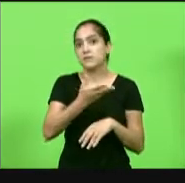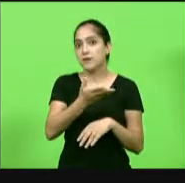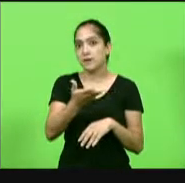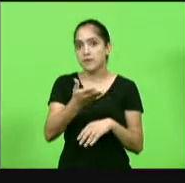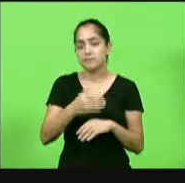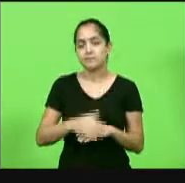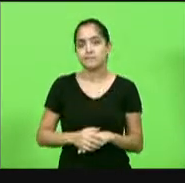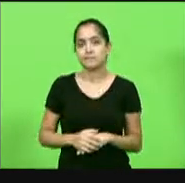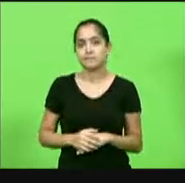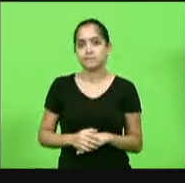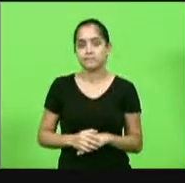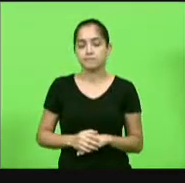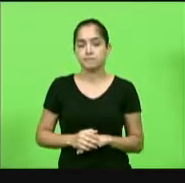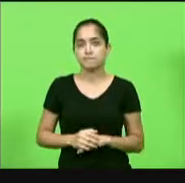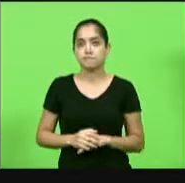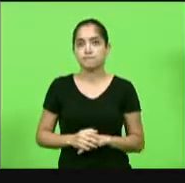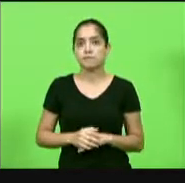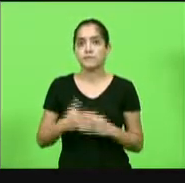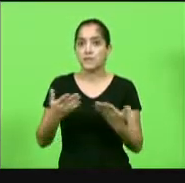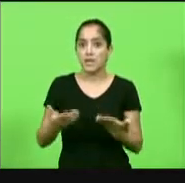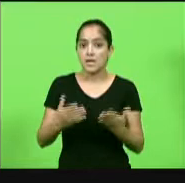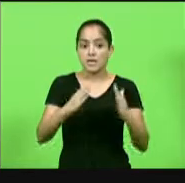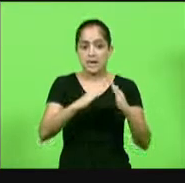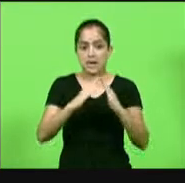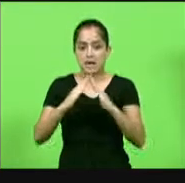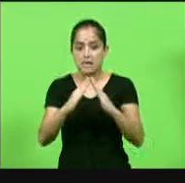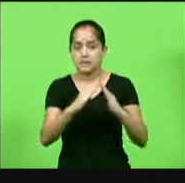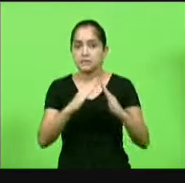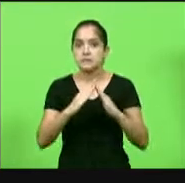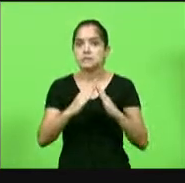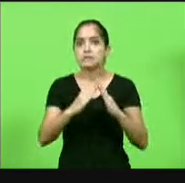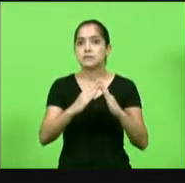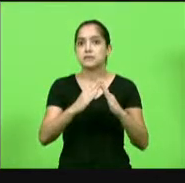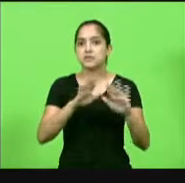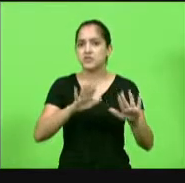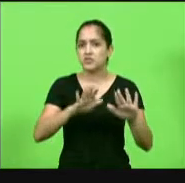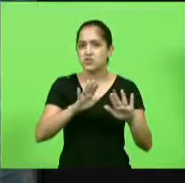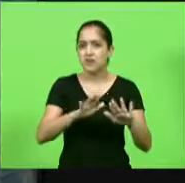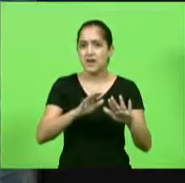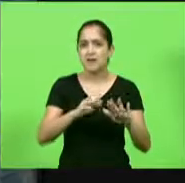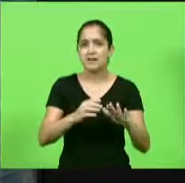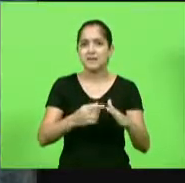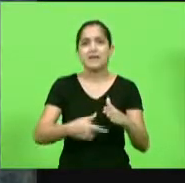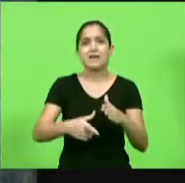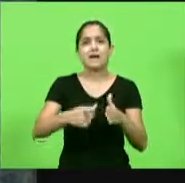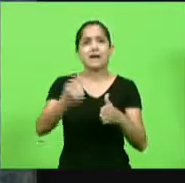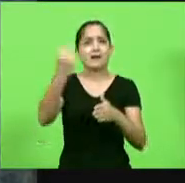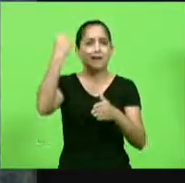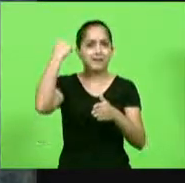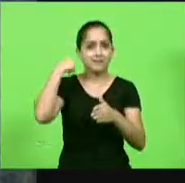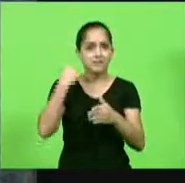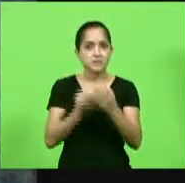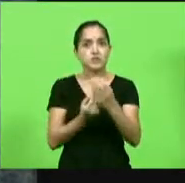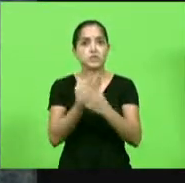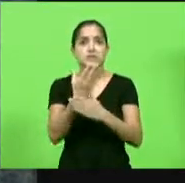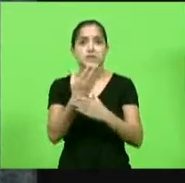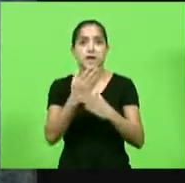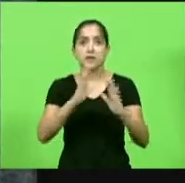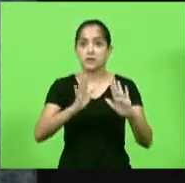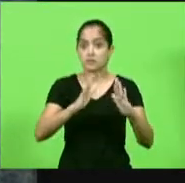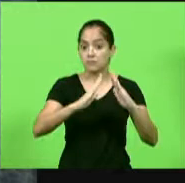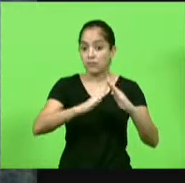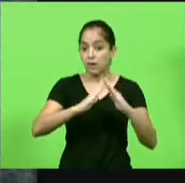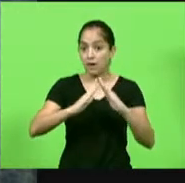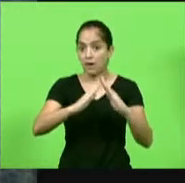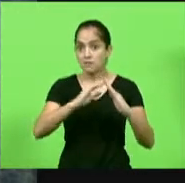do parque. Quem tem propriedade consolidada antes do parque ser criado, que tem a sua casa lá